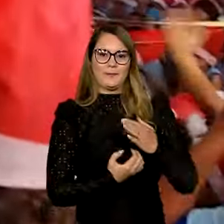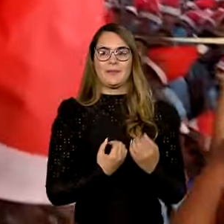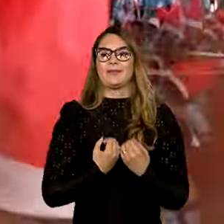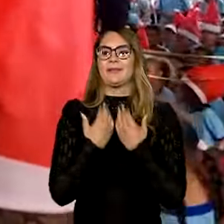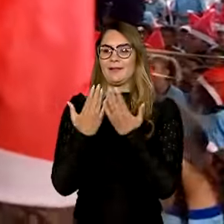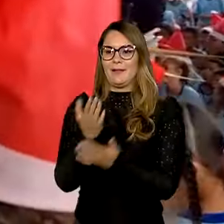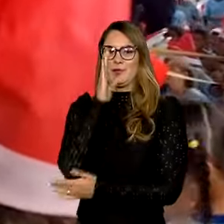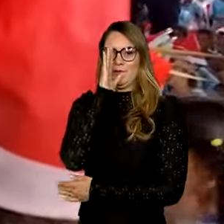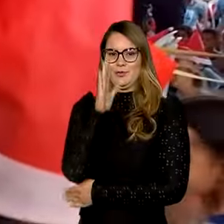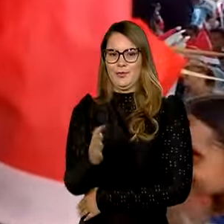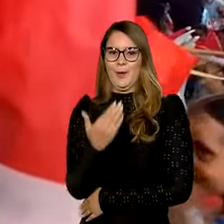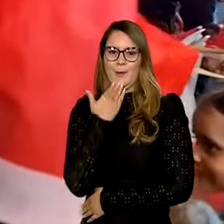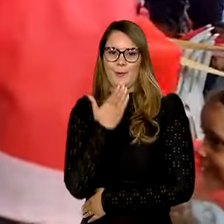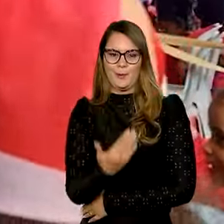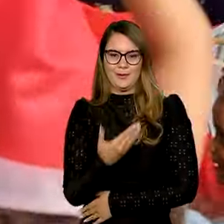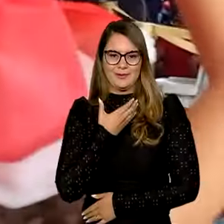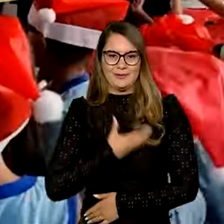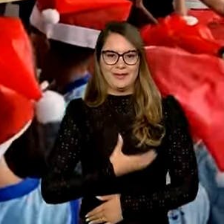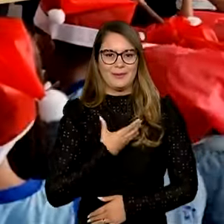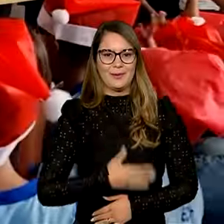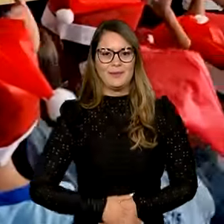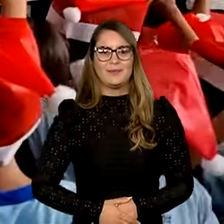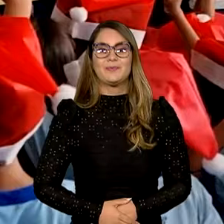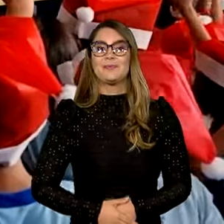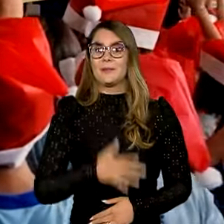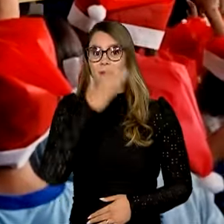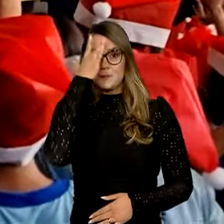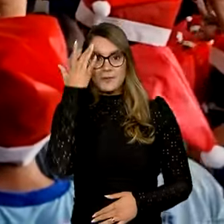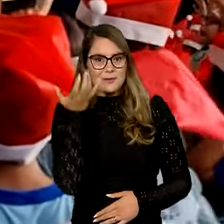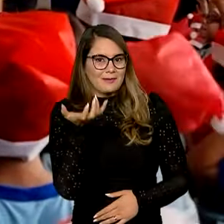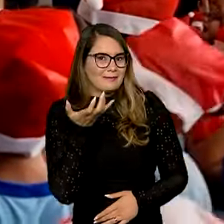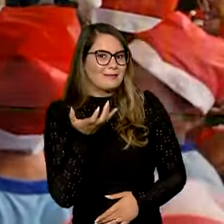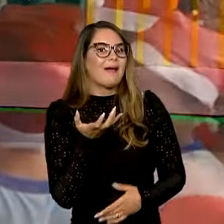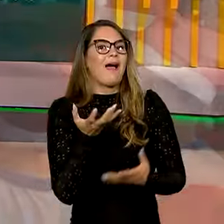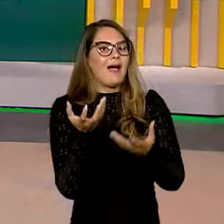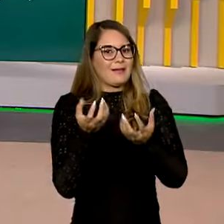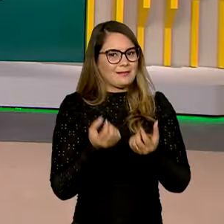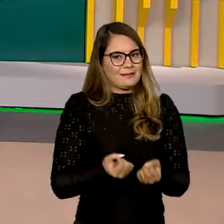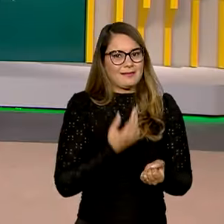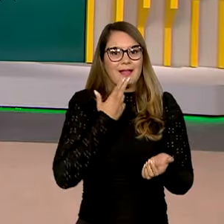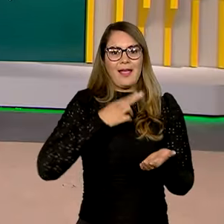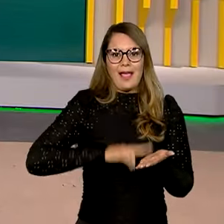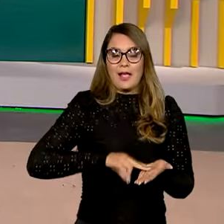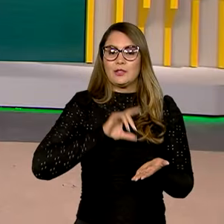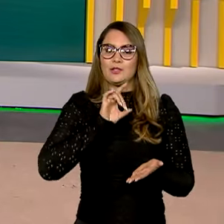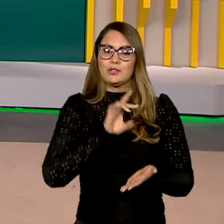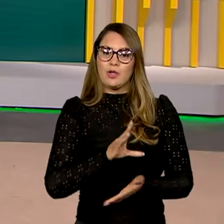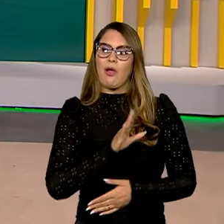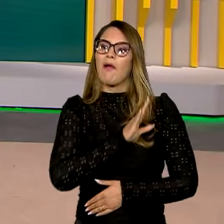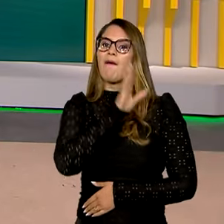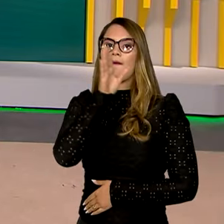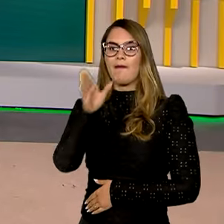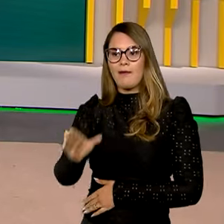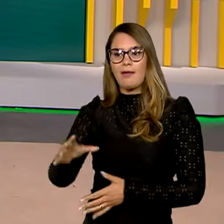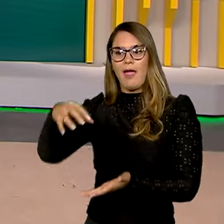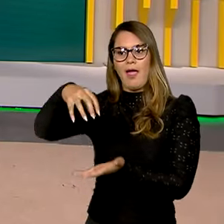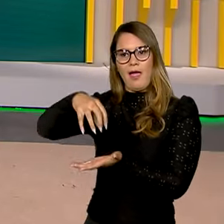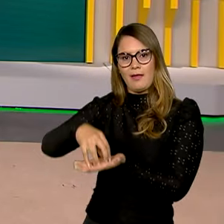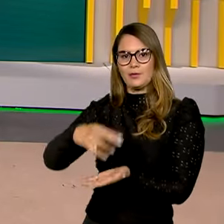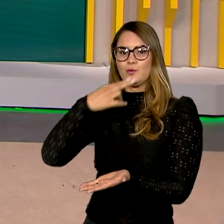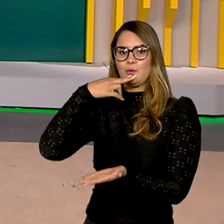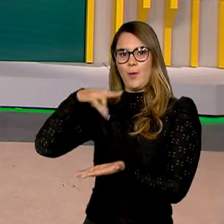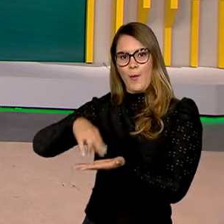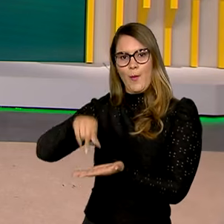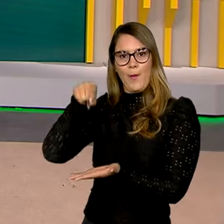diretamente os pedidos de Natal. Para quem quiser adotar uma cartinha, basta dirigir-se a uma agência dos